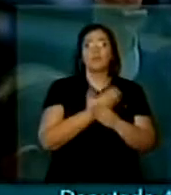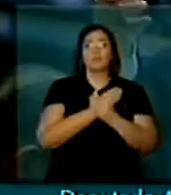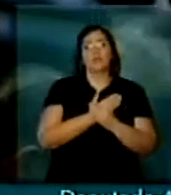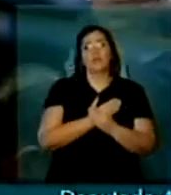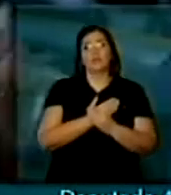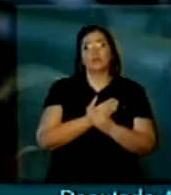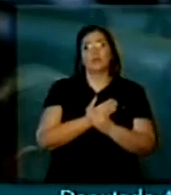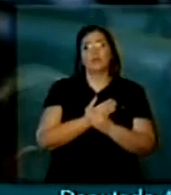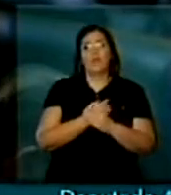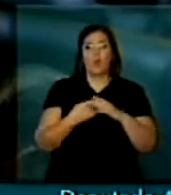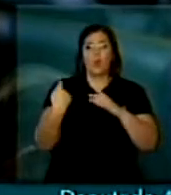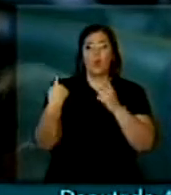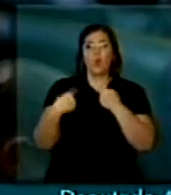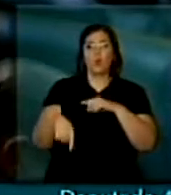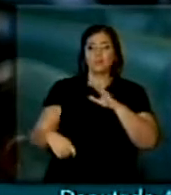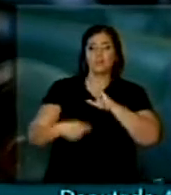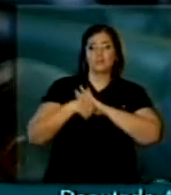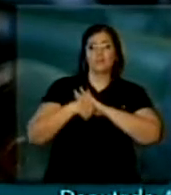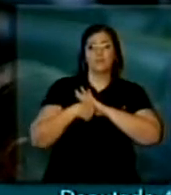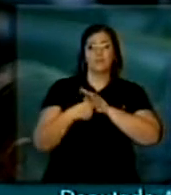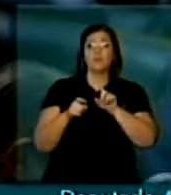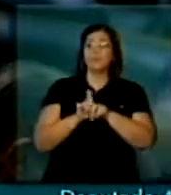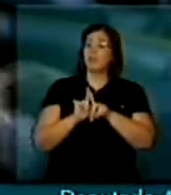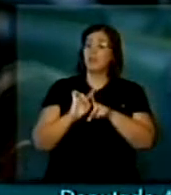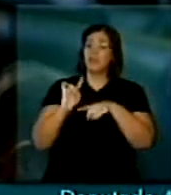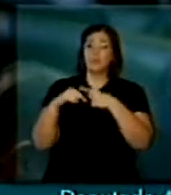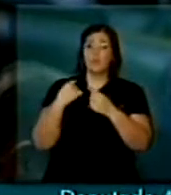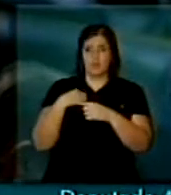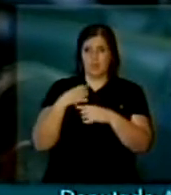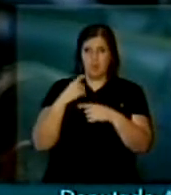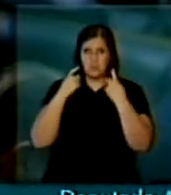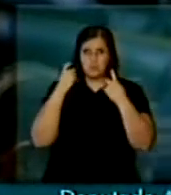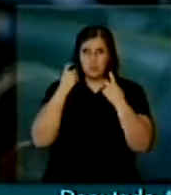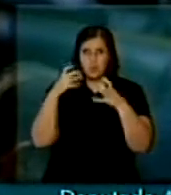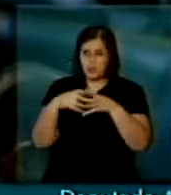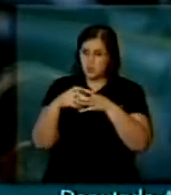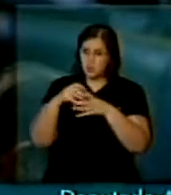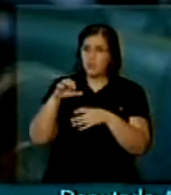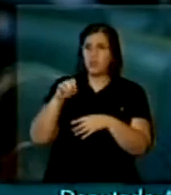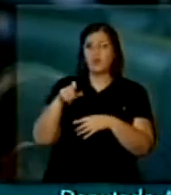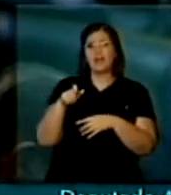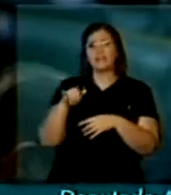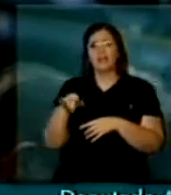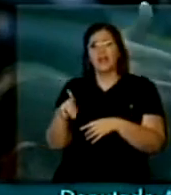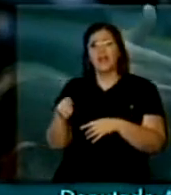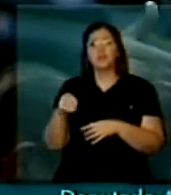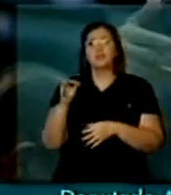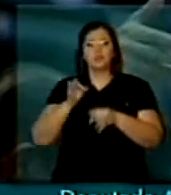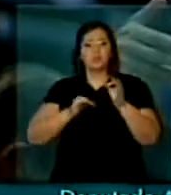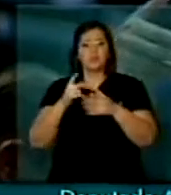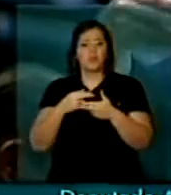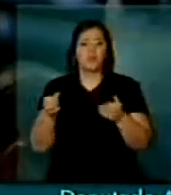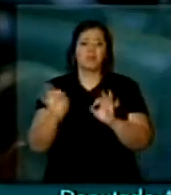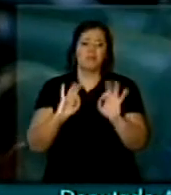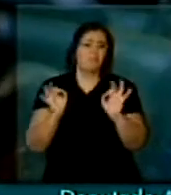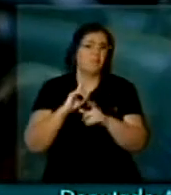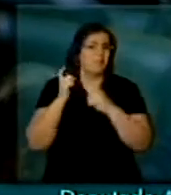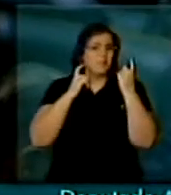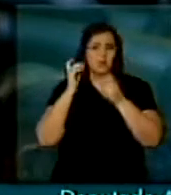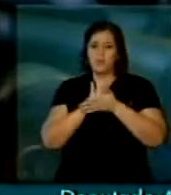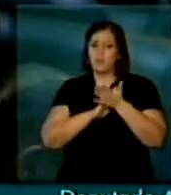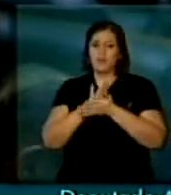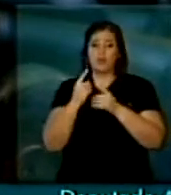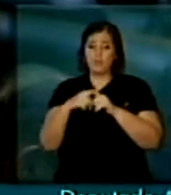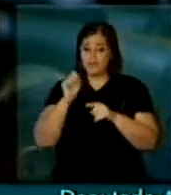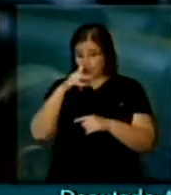no Supremo. Não me preocupa o julgamento de corte colegiada, de juiz. Não me preocupa. Quem tem a convicção da